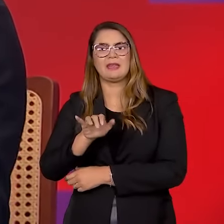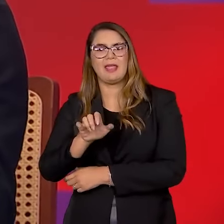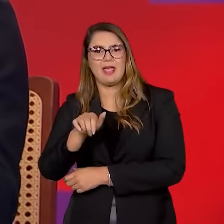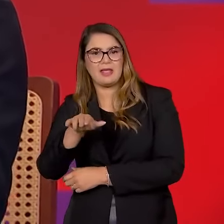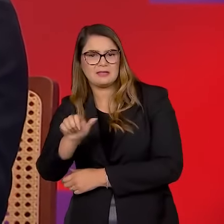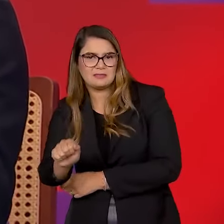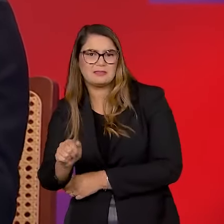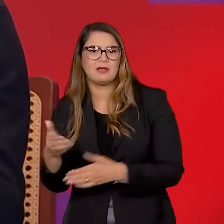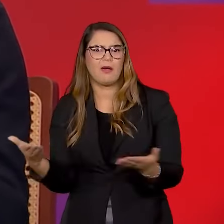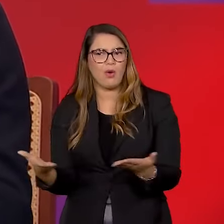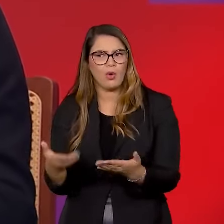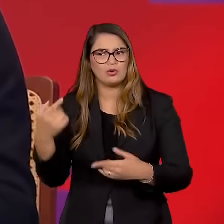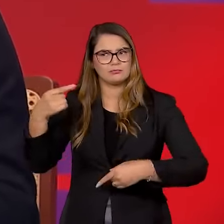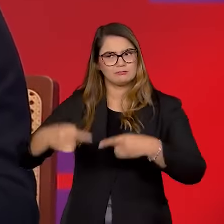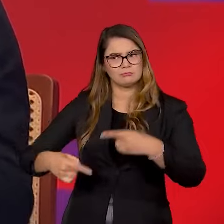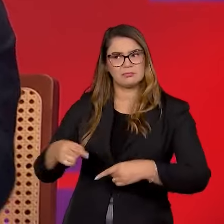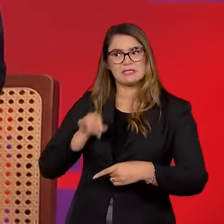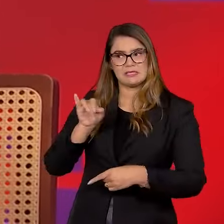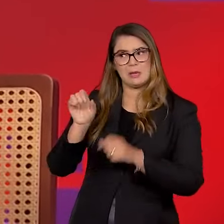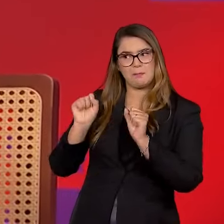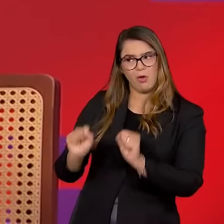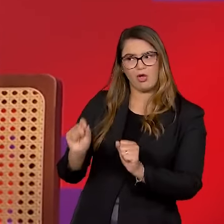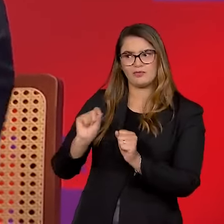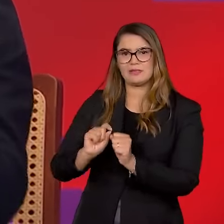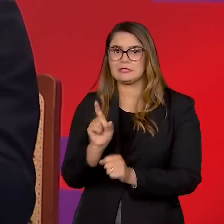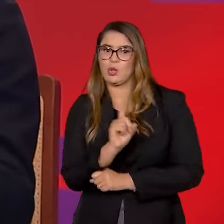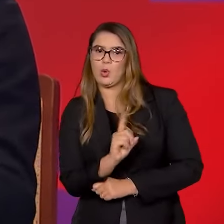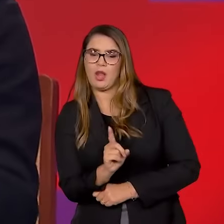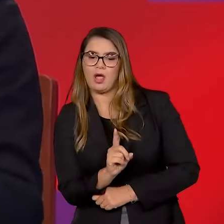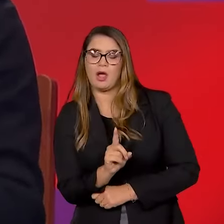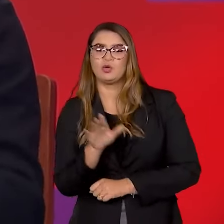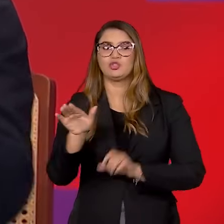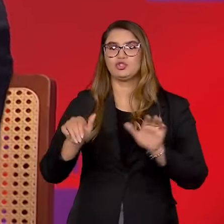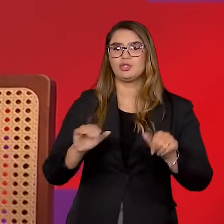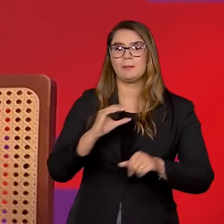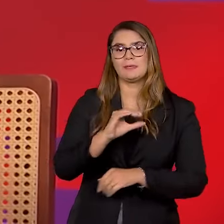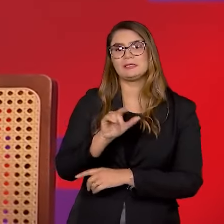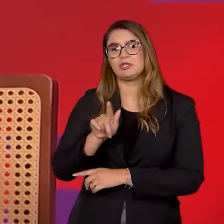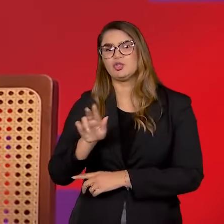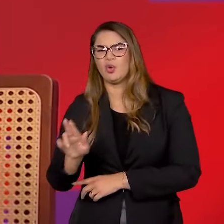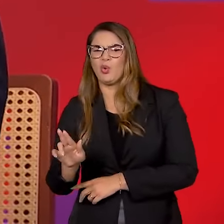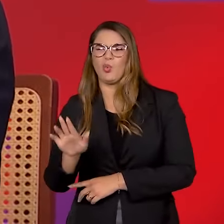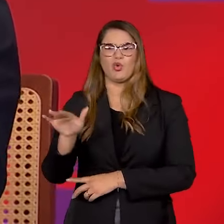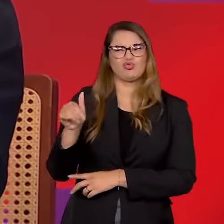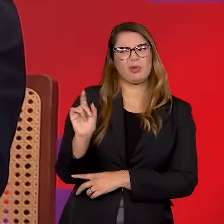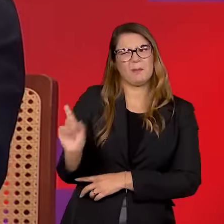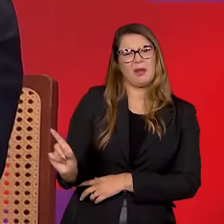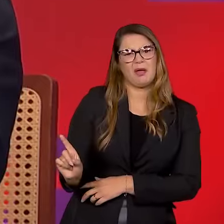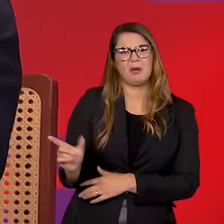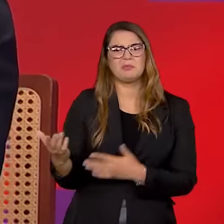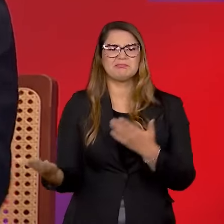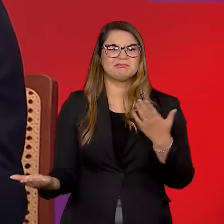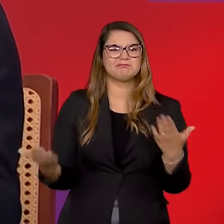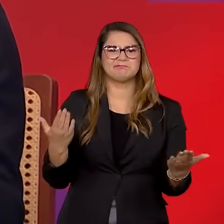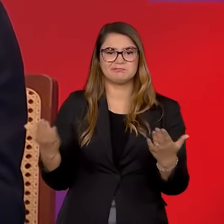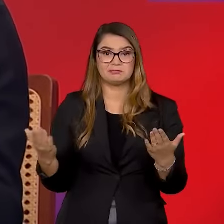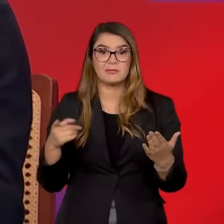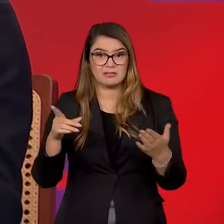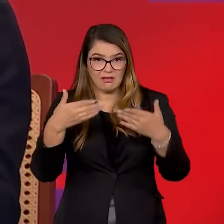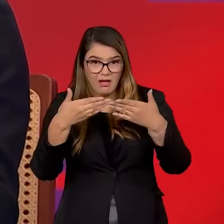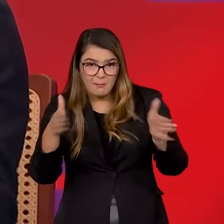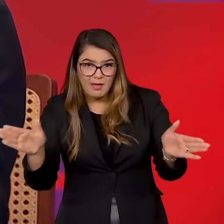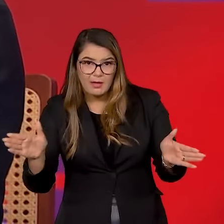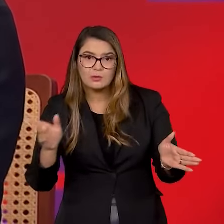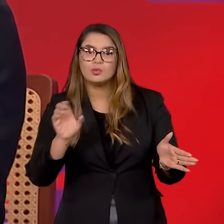em discussão hoje, né? Se o MPF poderia ter feito, se não poderia ter feito, se chamava a CGU, se não chamava a CGU, enfim. Isso está em